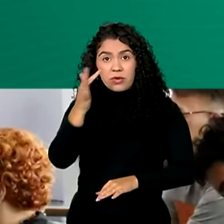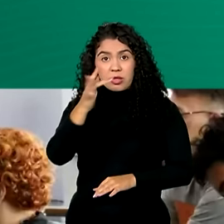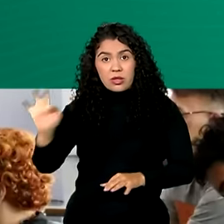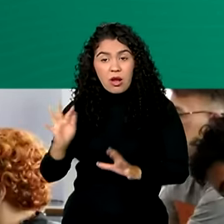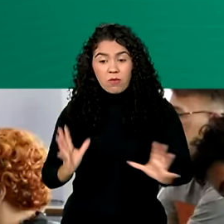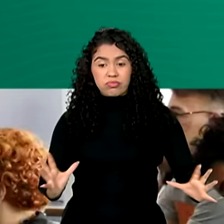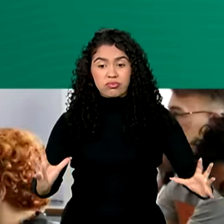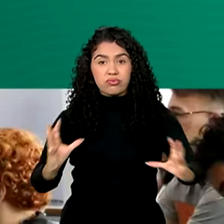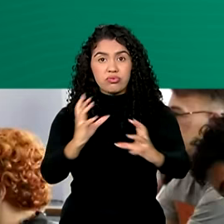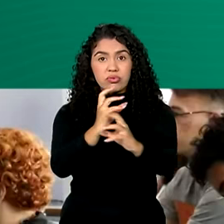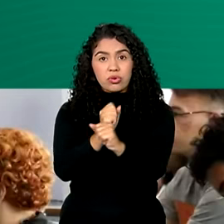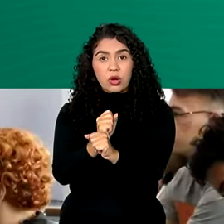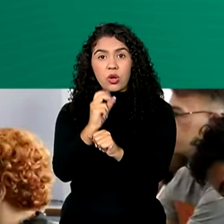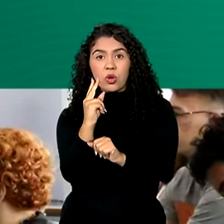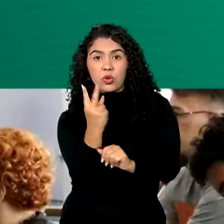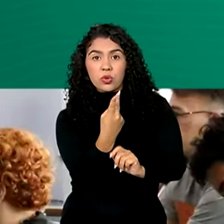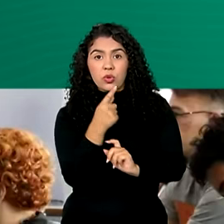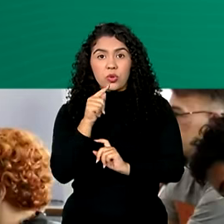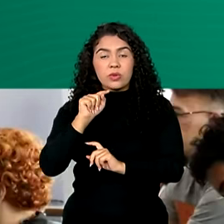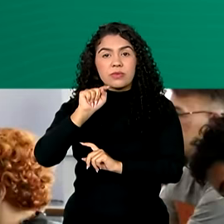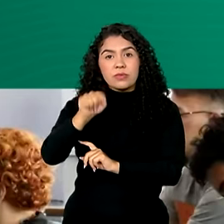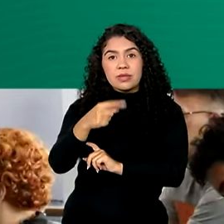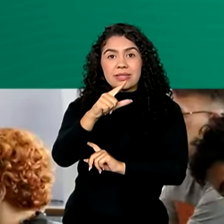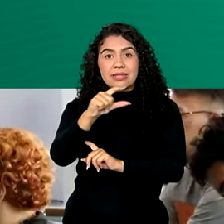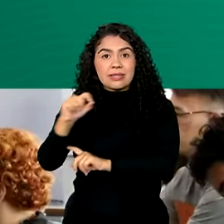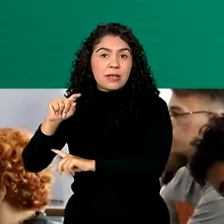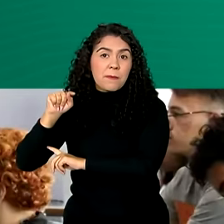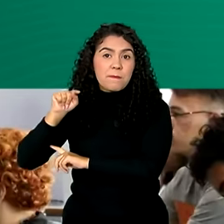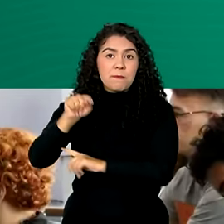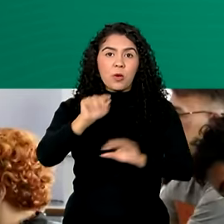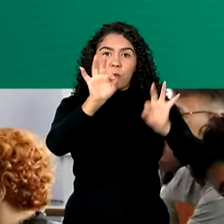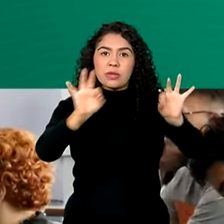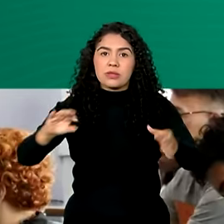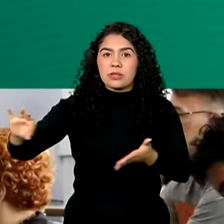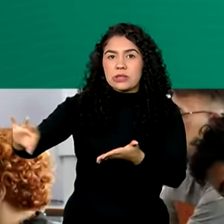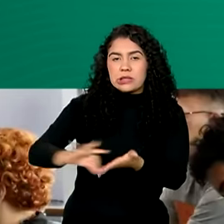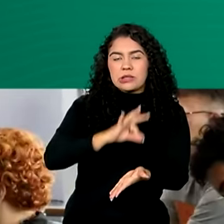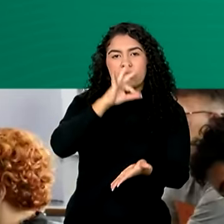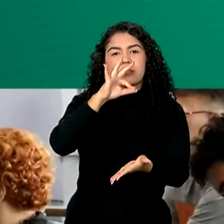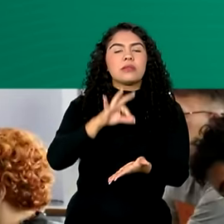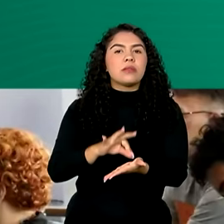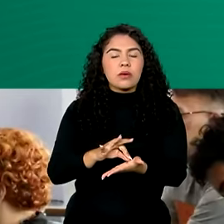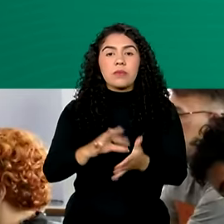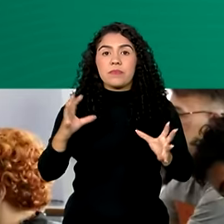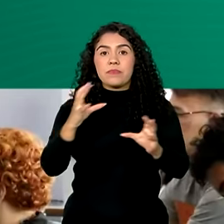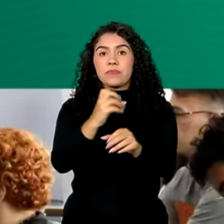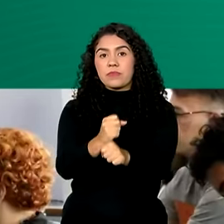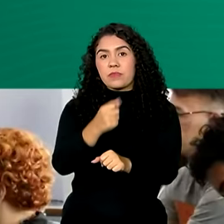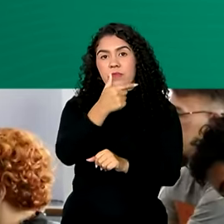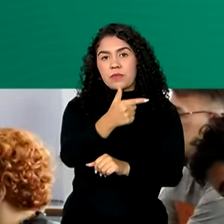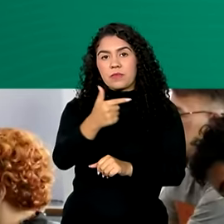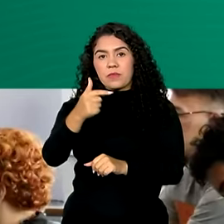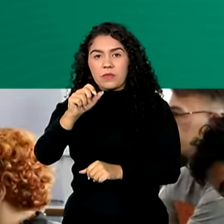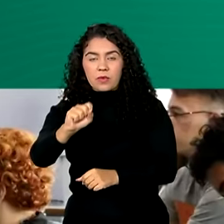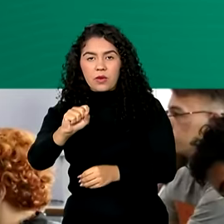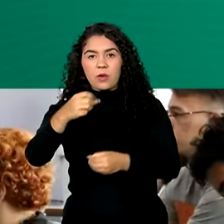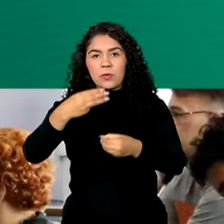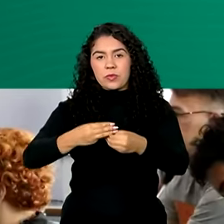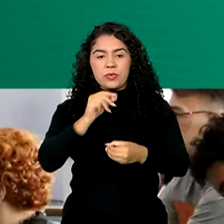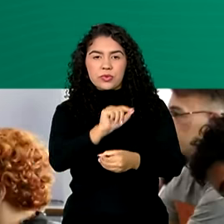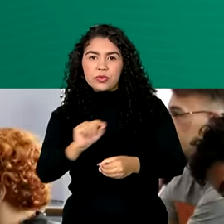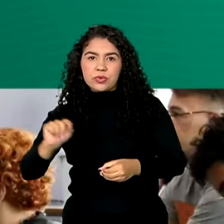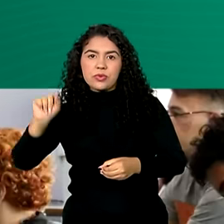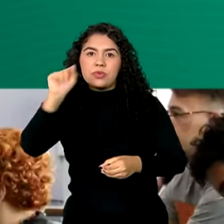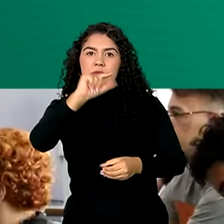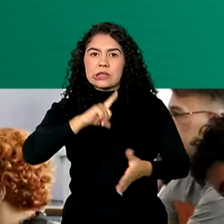,1 milhões de inscritos. Provas realizadas em 228 municípios de todas